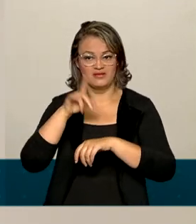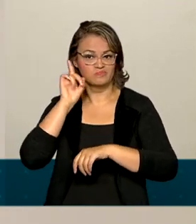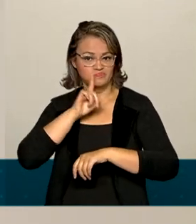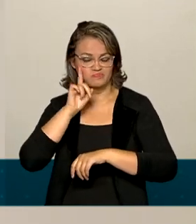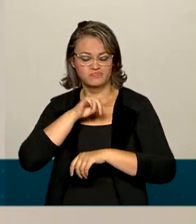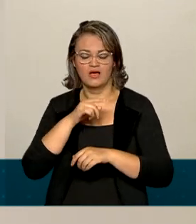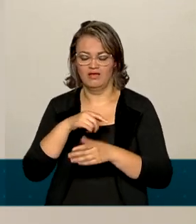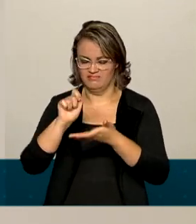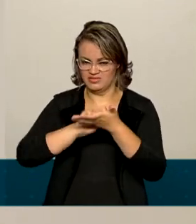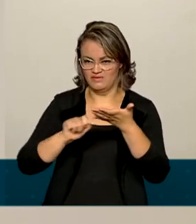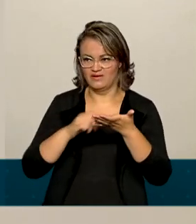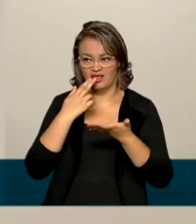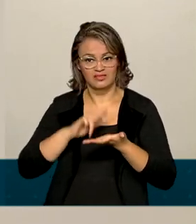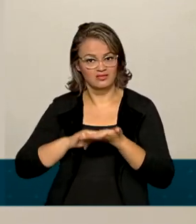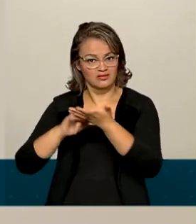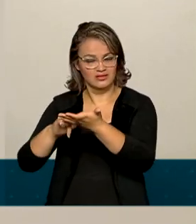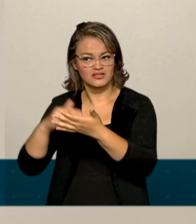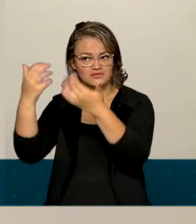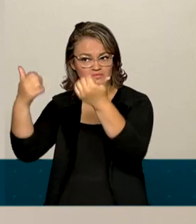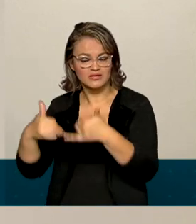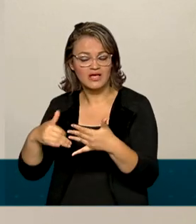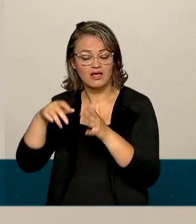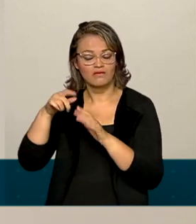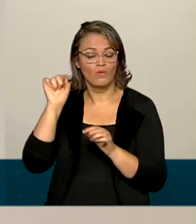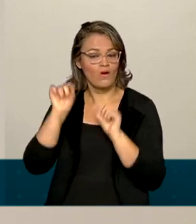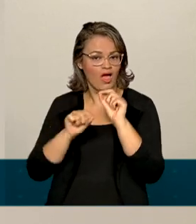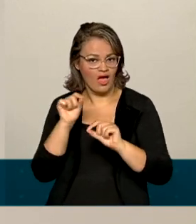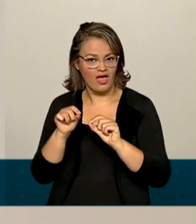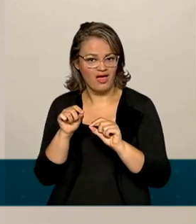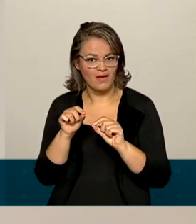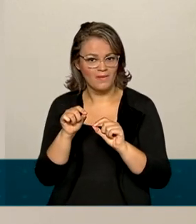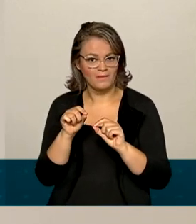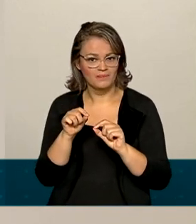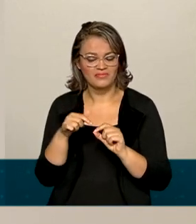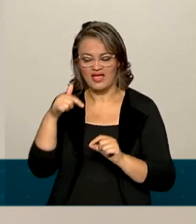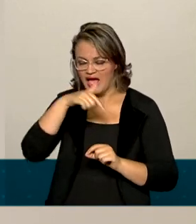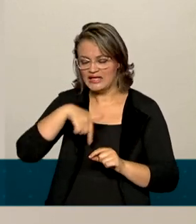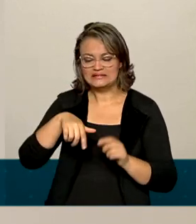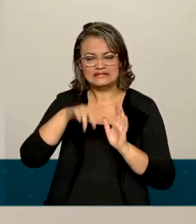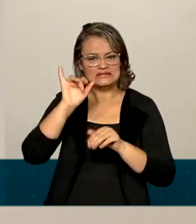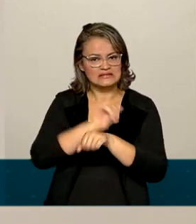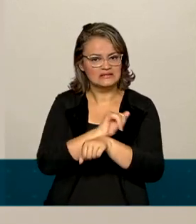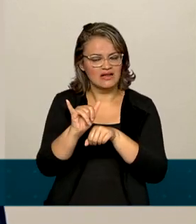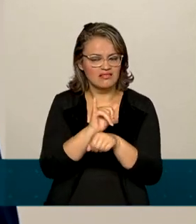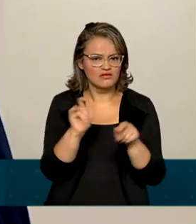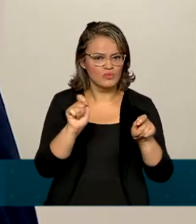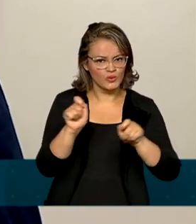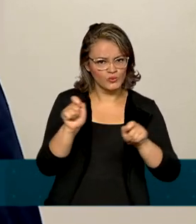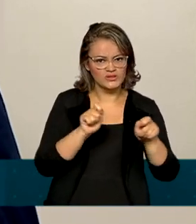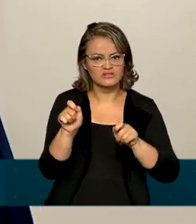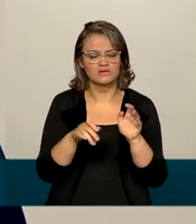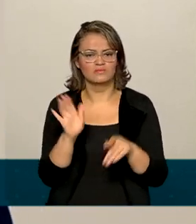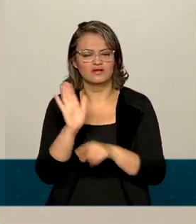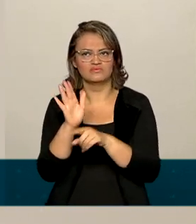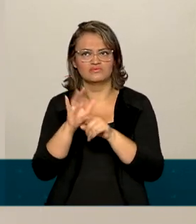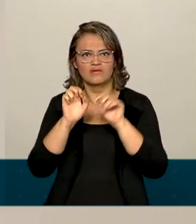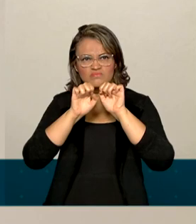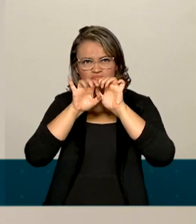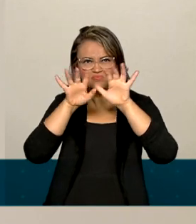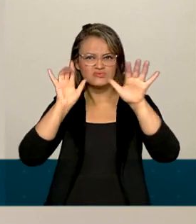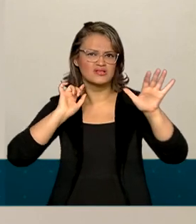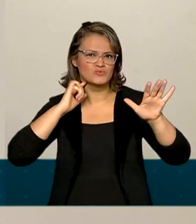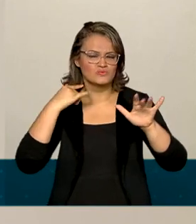ele destaca os seus programas de contenção ou que contribuem para a redução da emissão